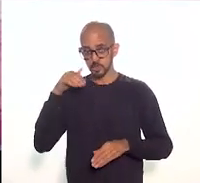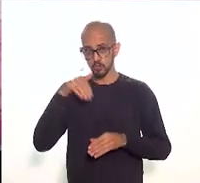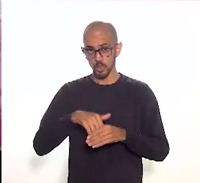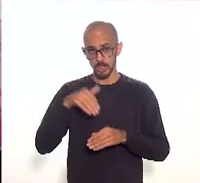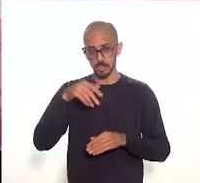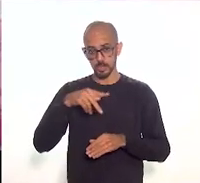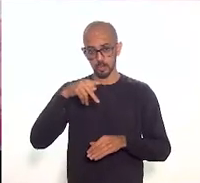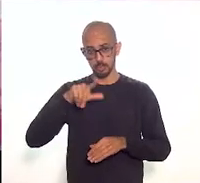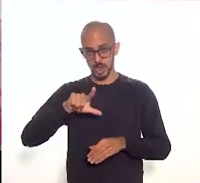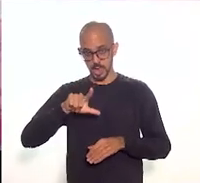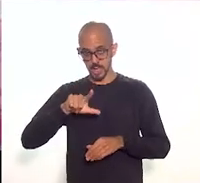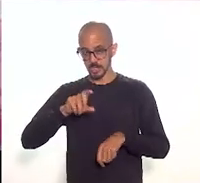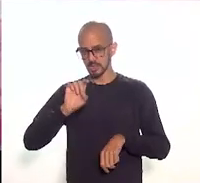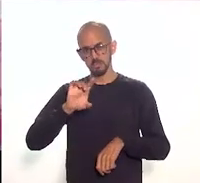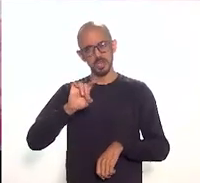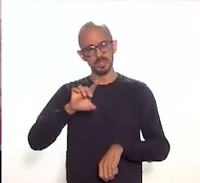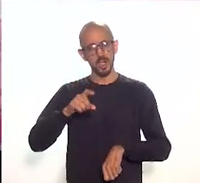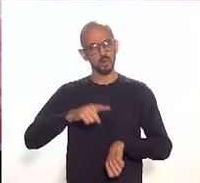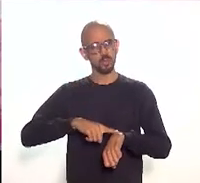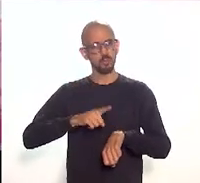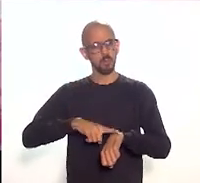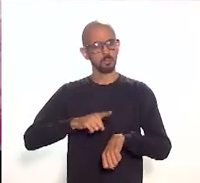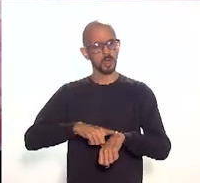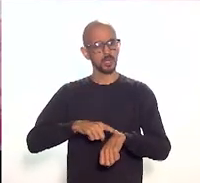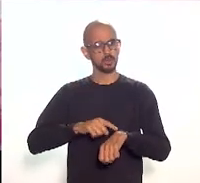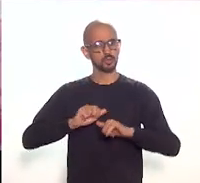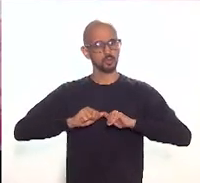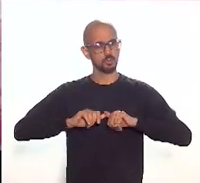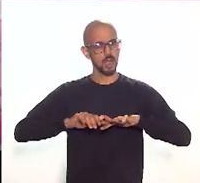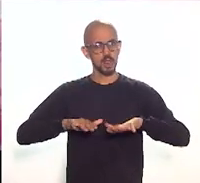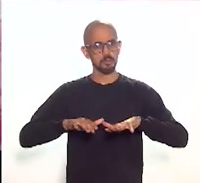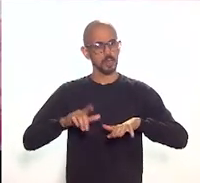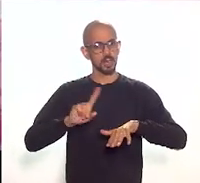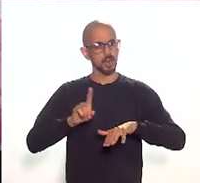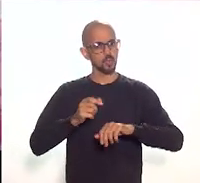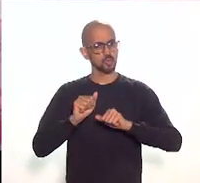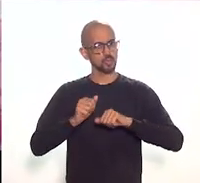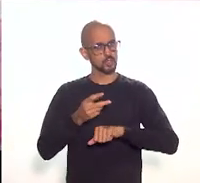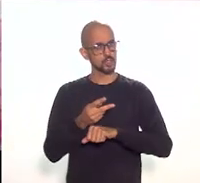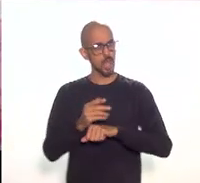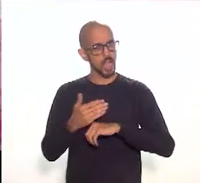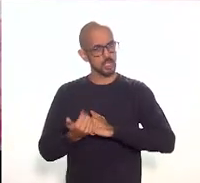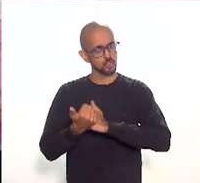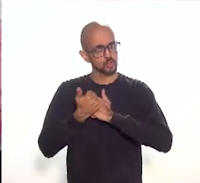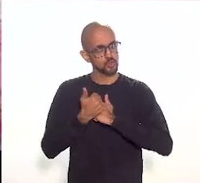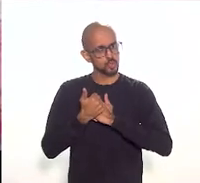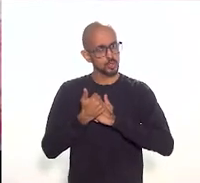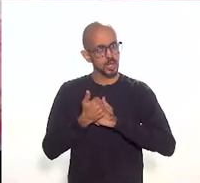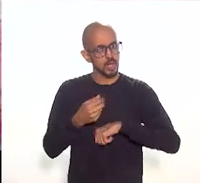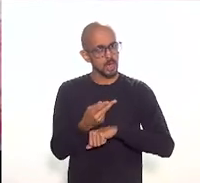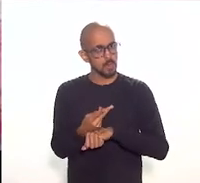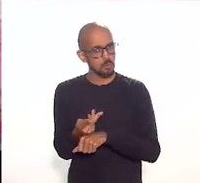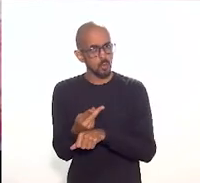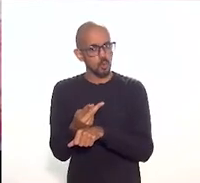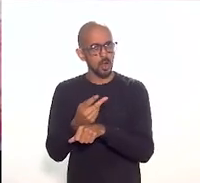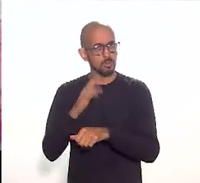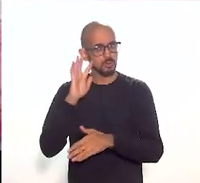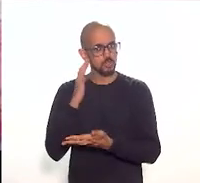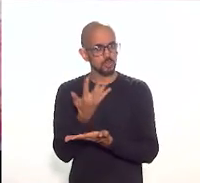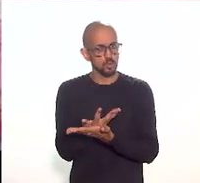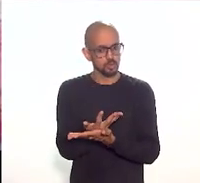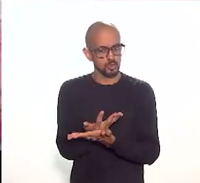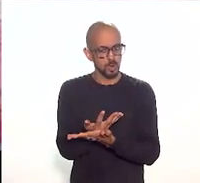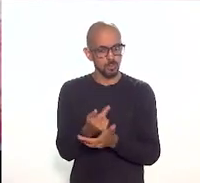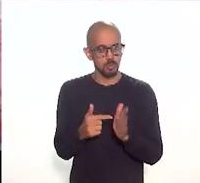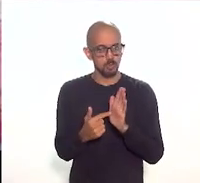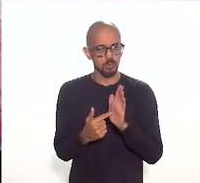tempos de pandemia, não nos ajuda na busca dos melhores encaminhamentos. de modo objetivo, sugerimos e solicitamos que a